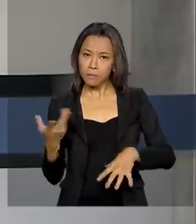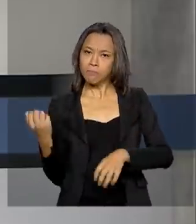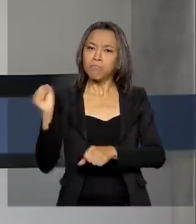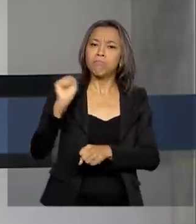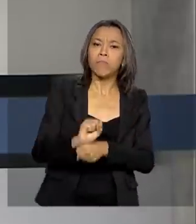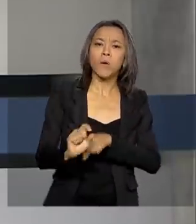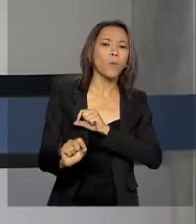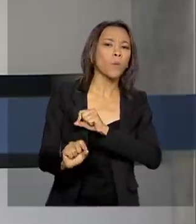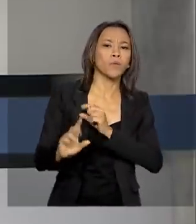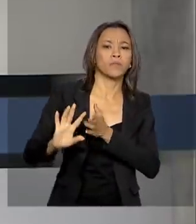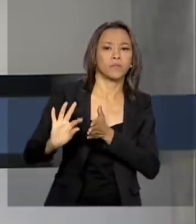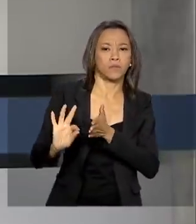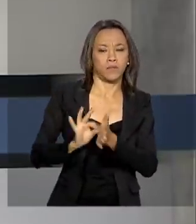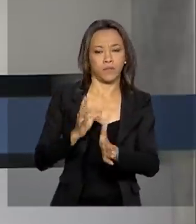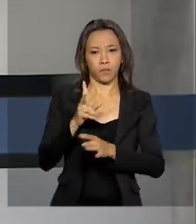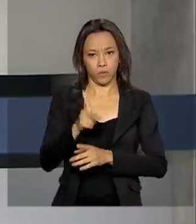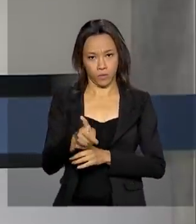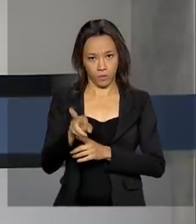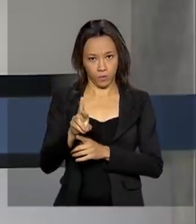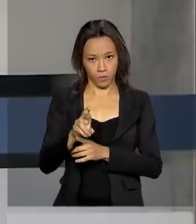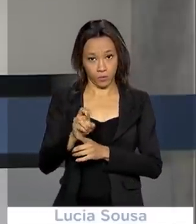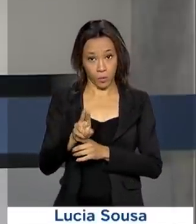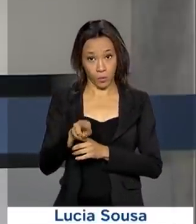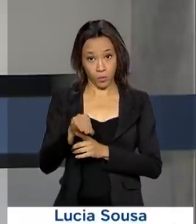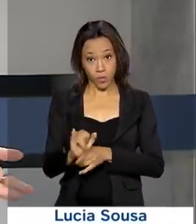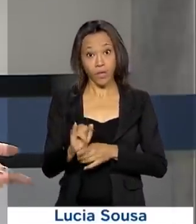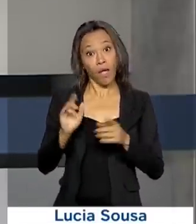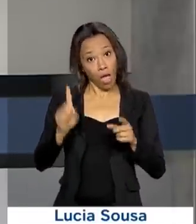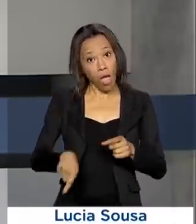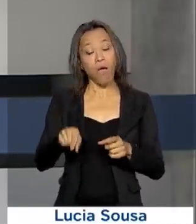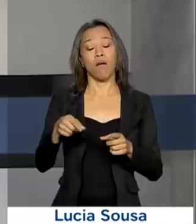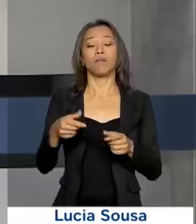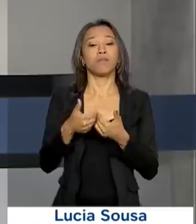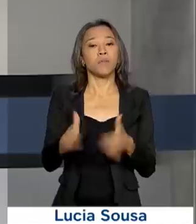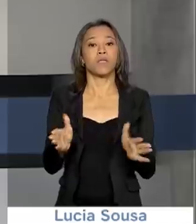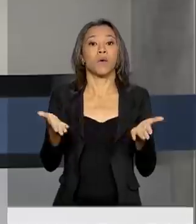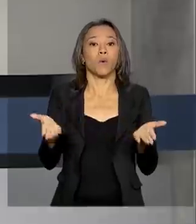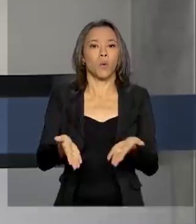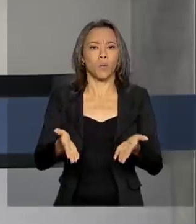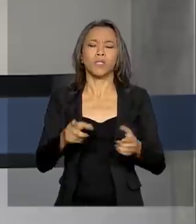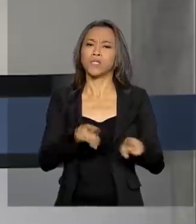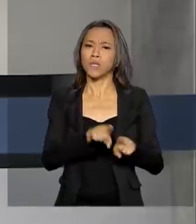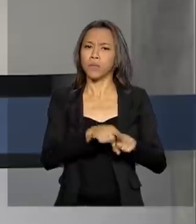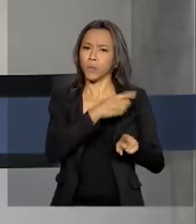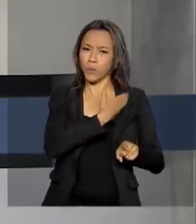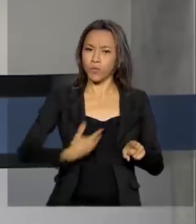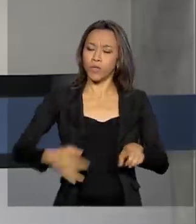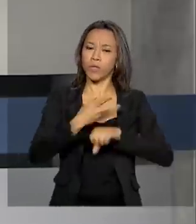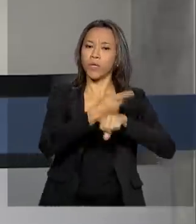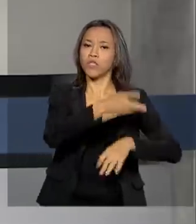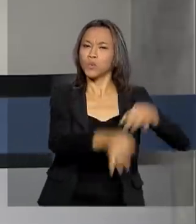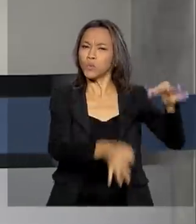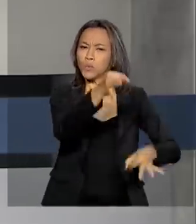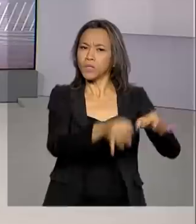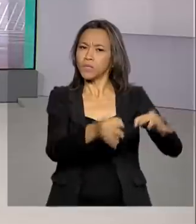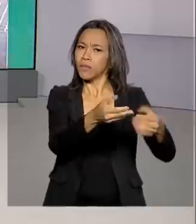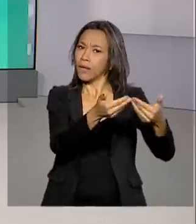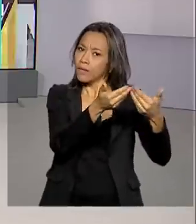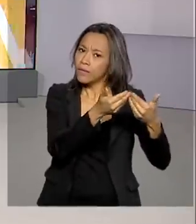as inscrições do ProUni previstas para começarem hoje. O governo tenta na Justiça também liberar o resultado do Sisu.